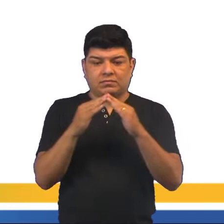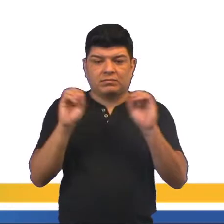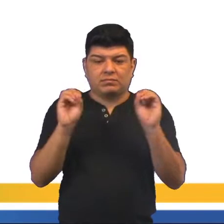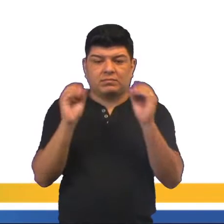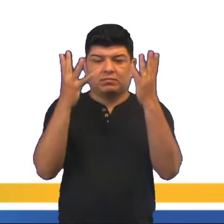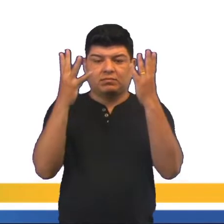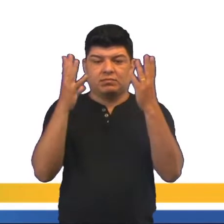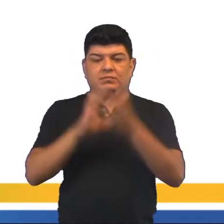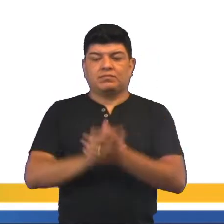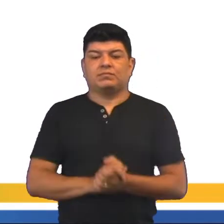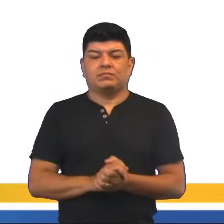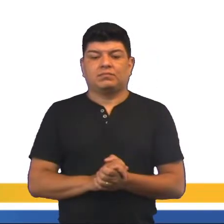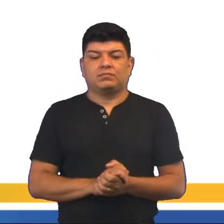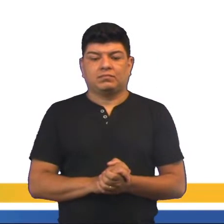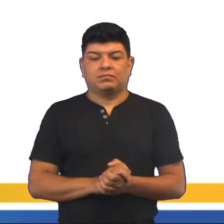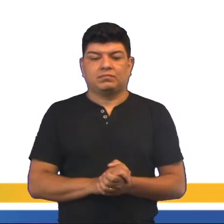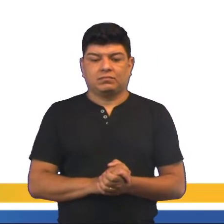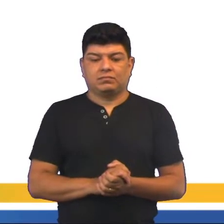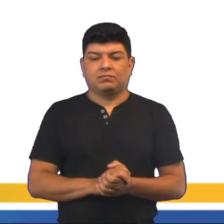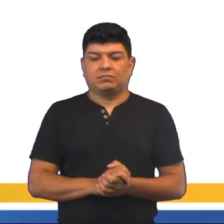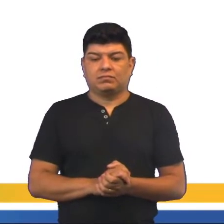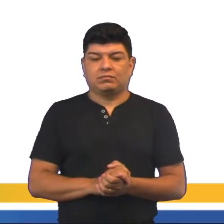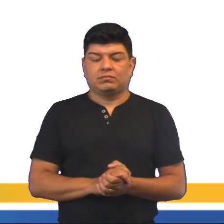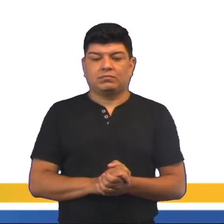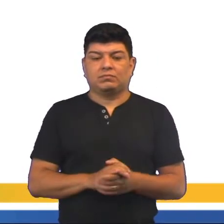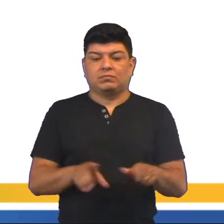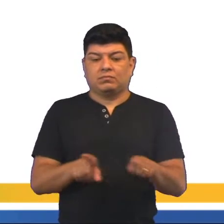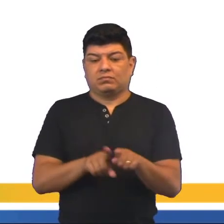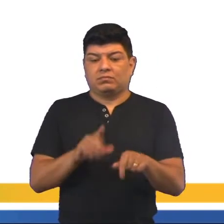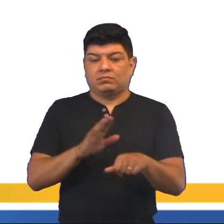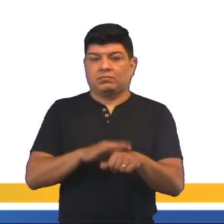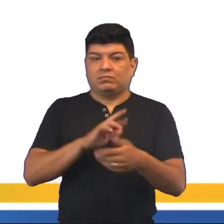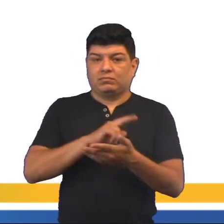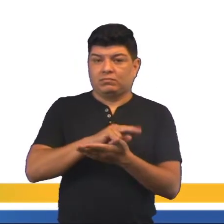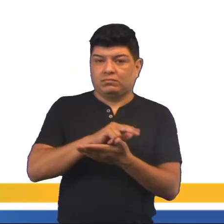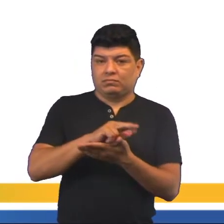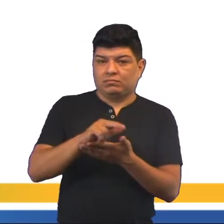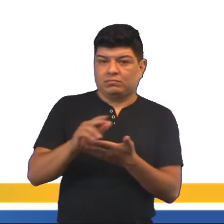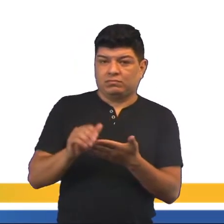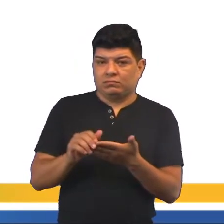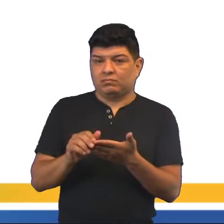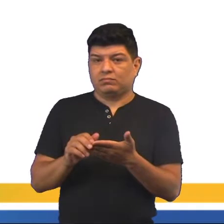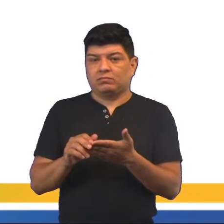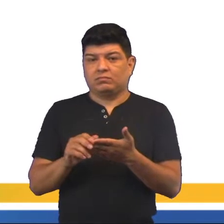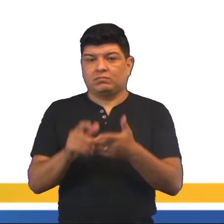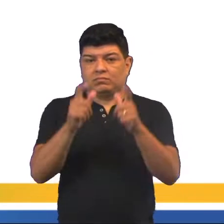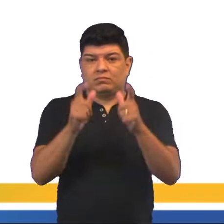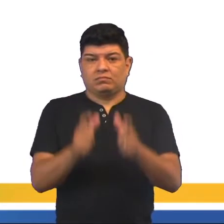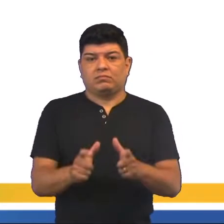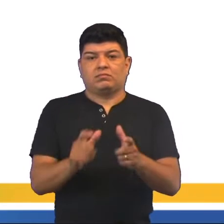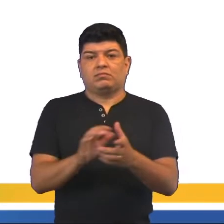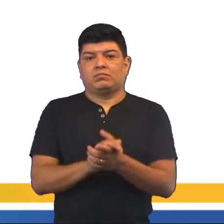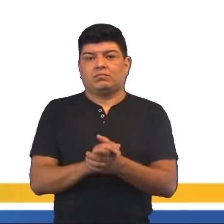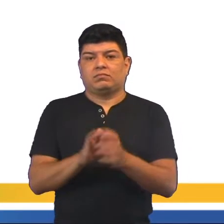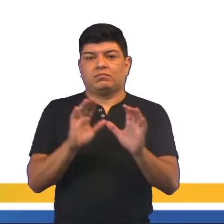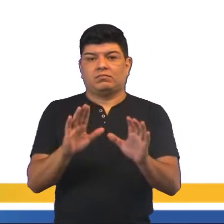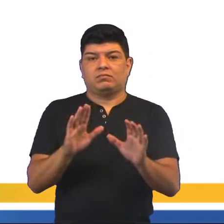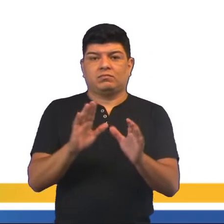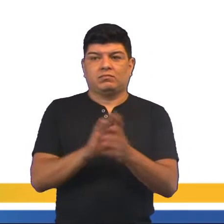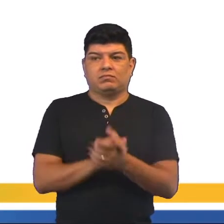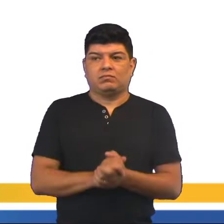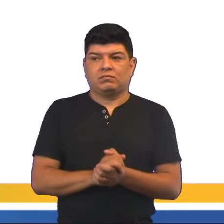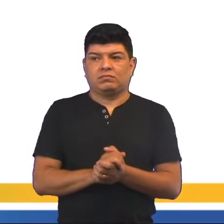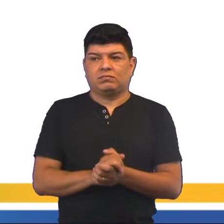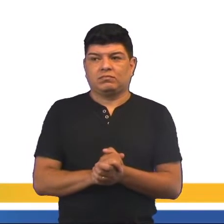espetáculos, né? Os palcos assumem as mais variadas formas e localizações em função